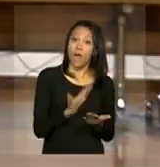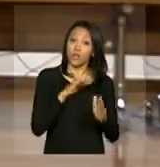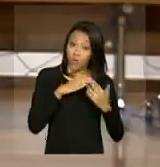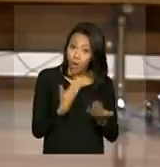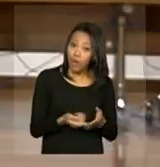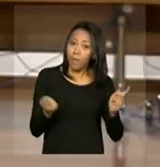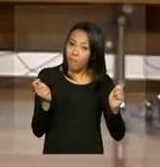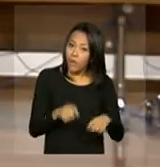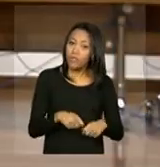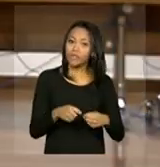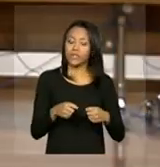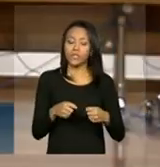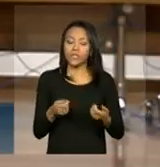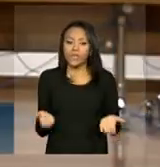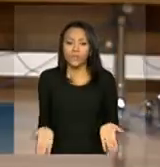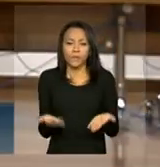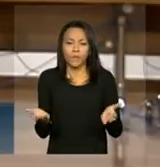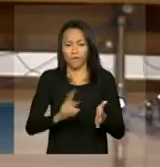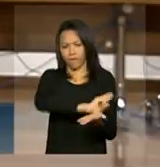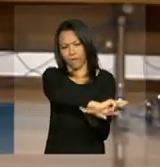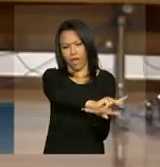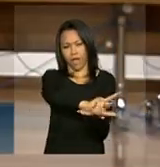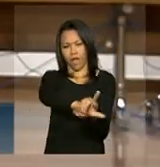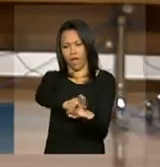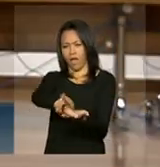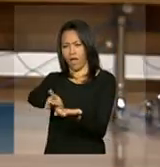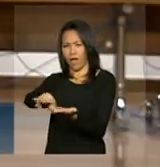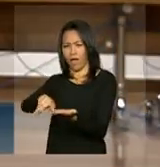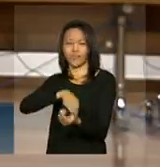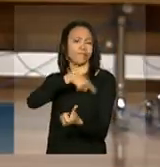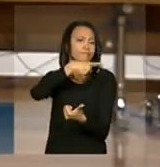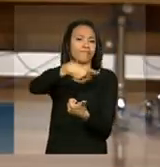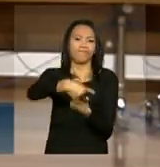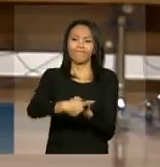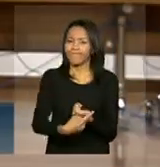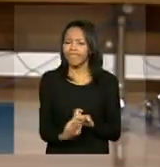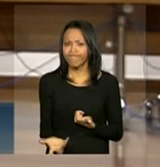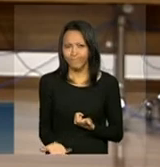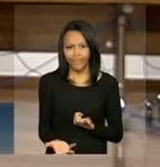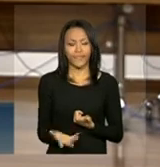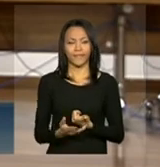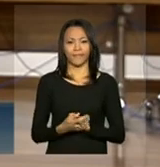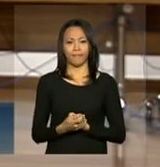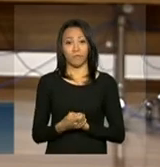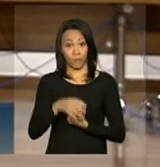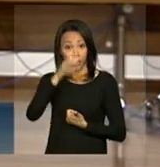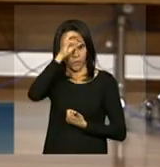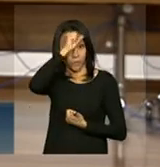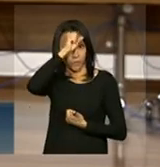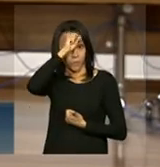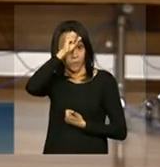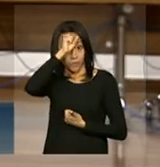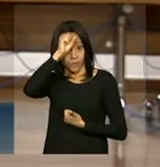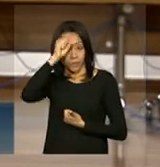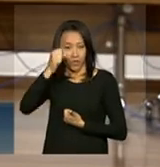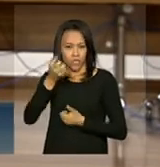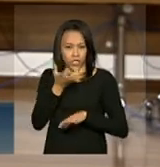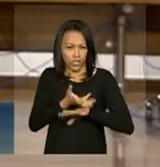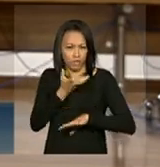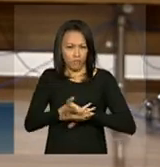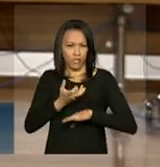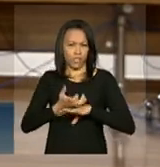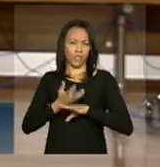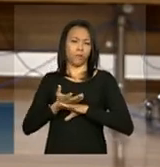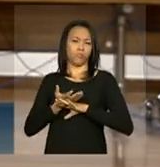desenvolver tarefas múltiplas. Que vão desde o aperfeiçoamento daquelas disciplinas